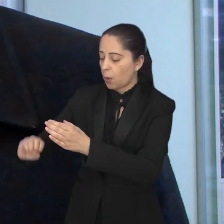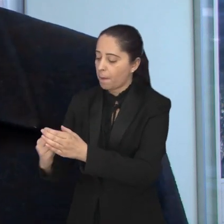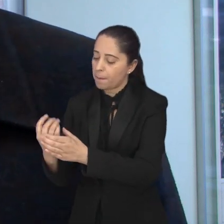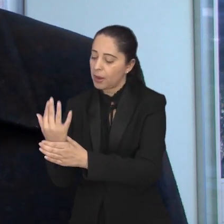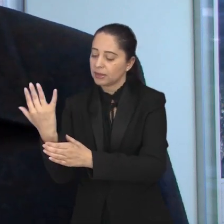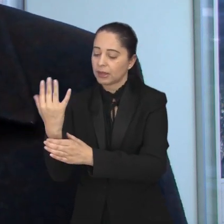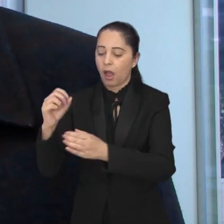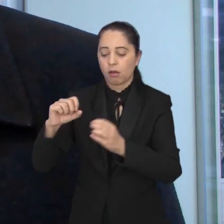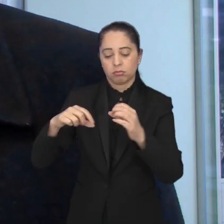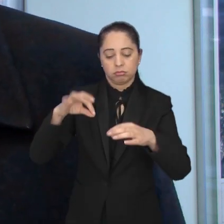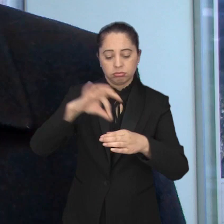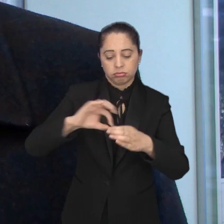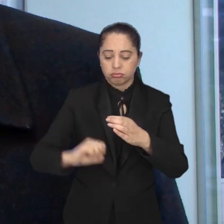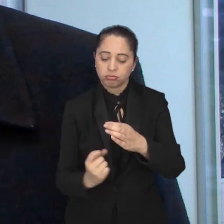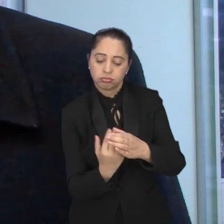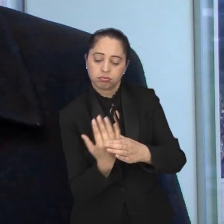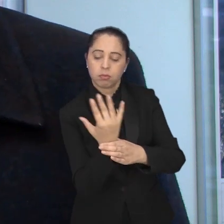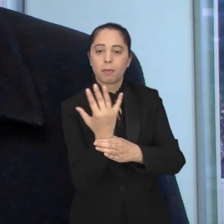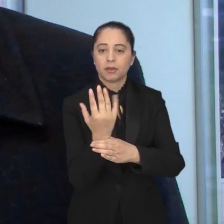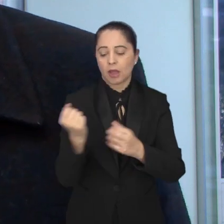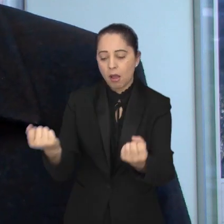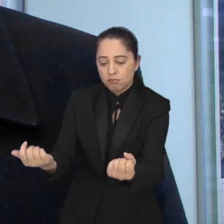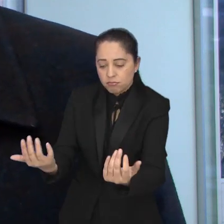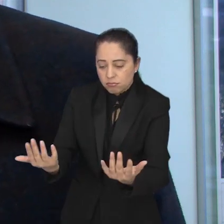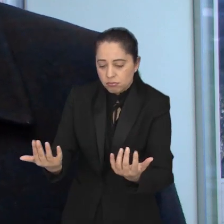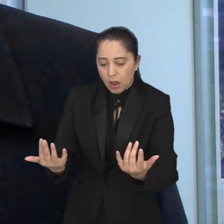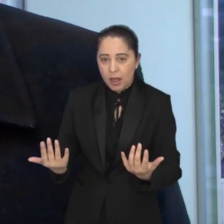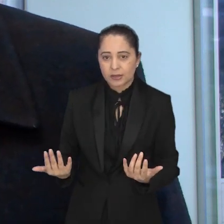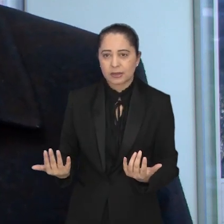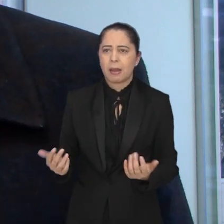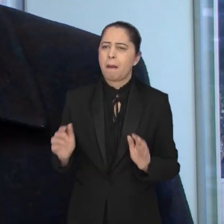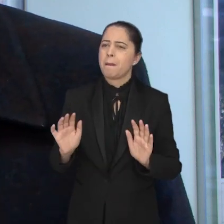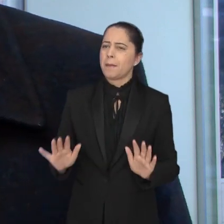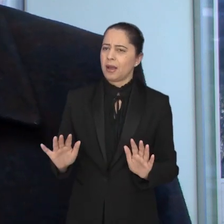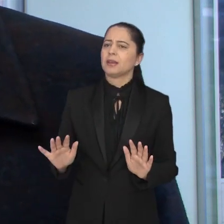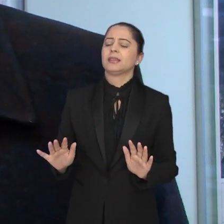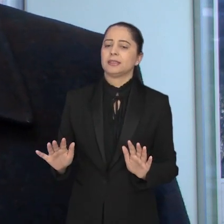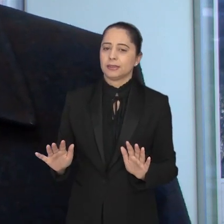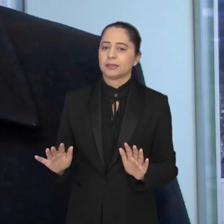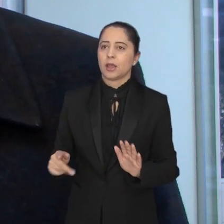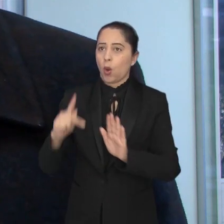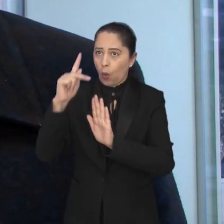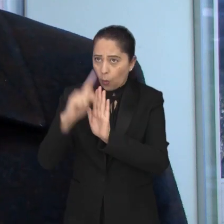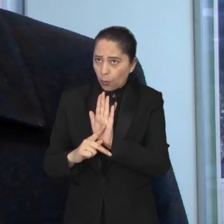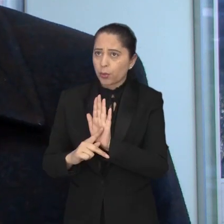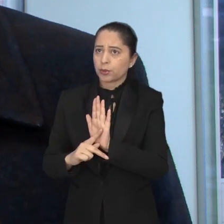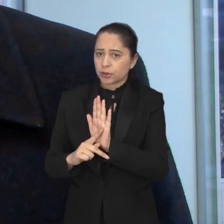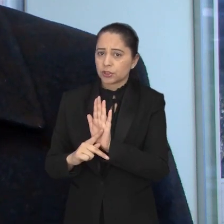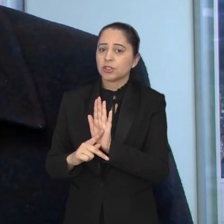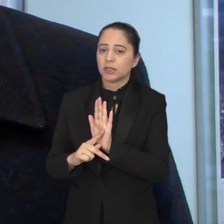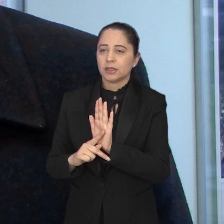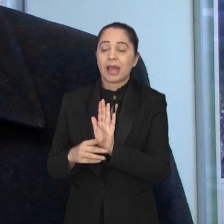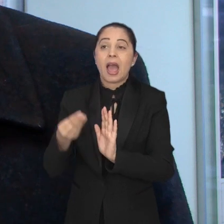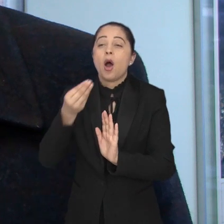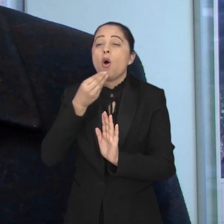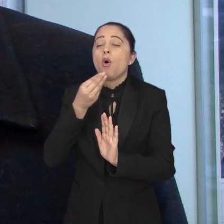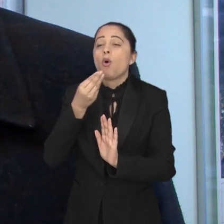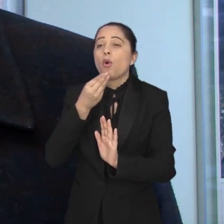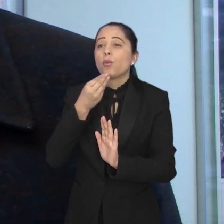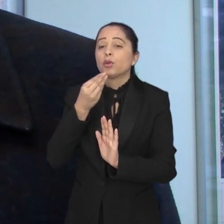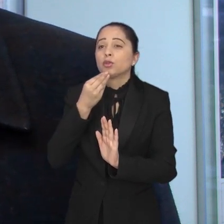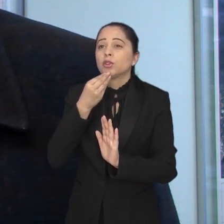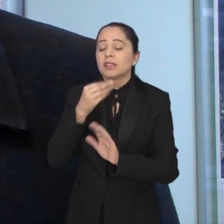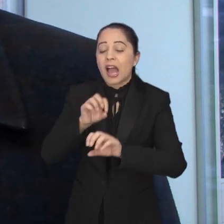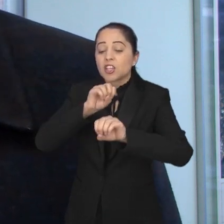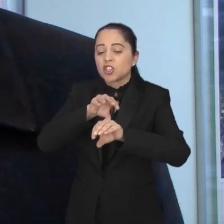técnico de proteção da nascente, ele está evoluindo. Mas mais do que isso, esse programa nascentes é uma grande